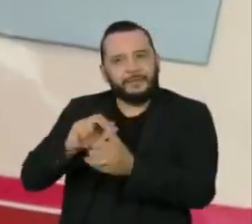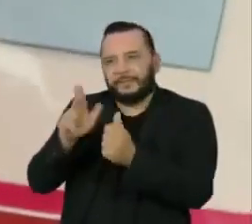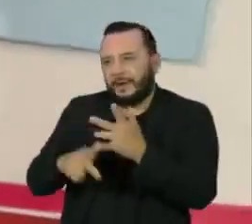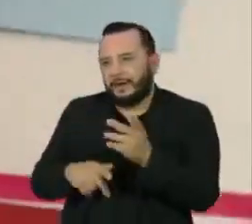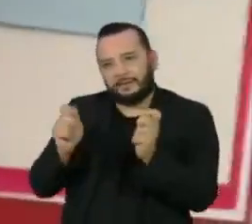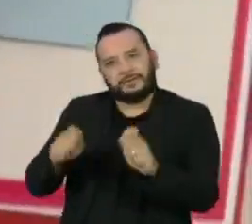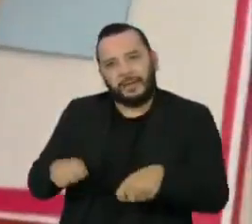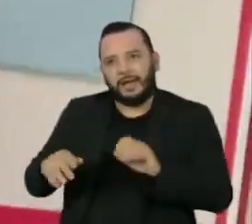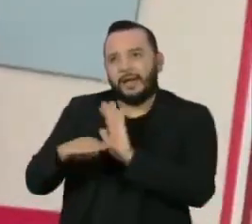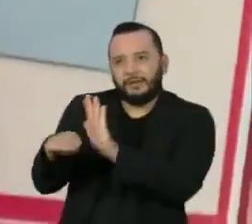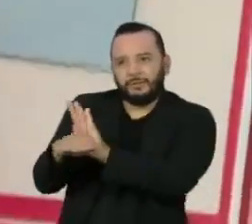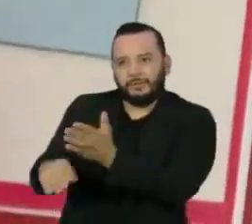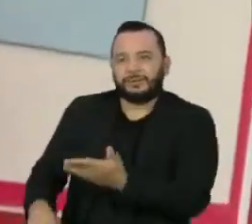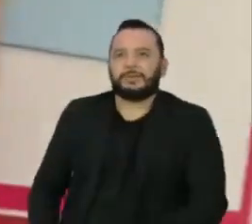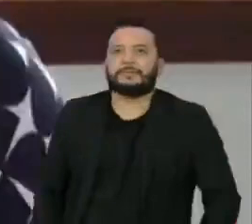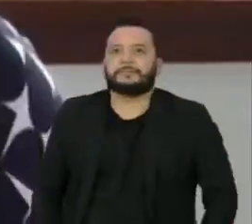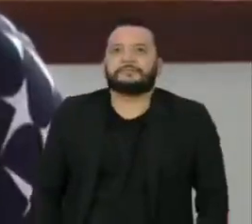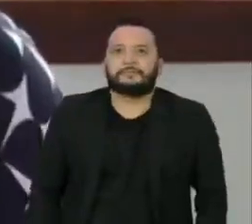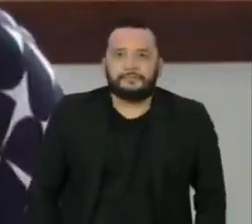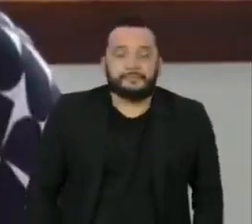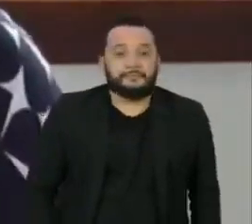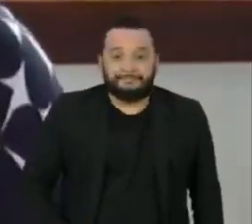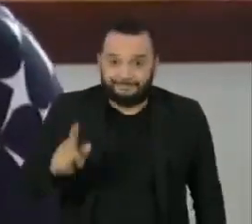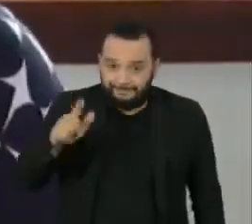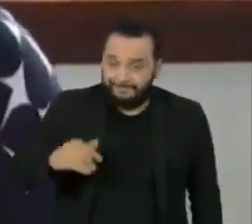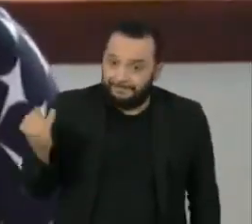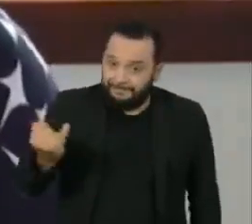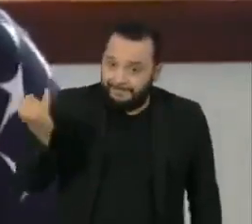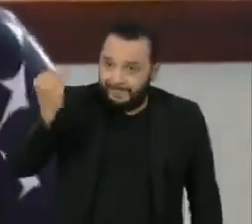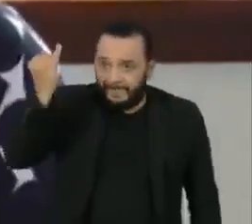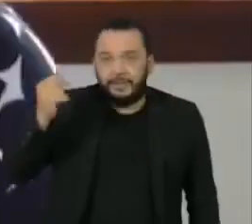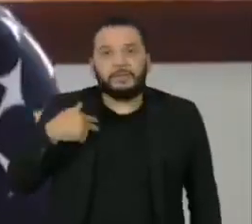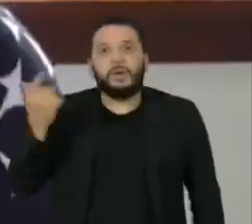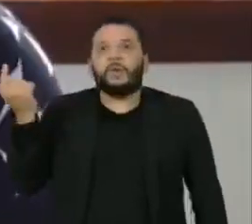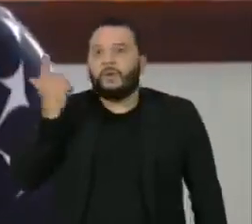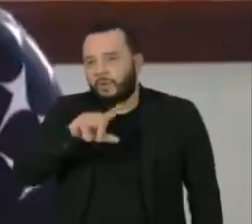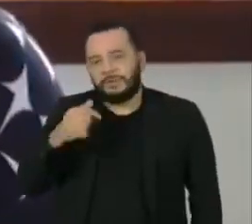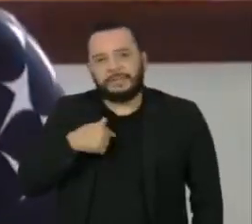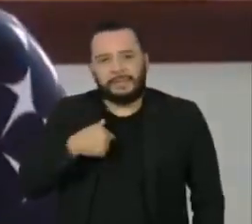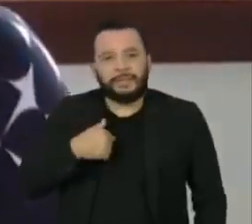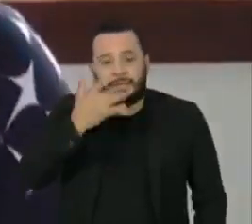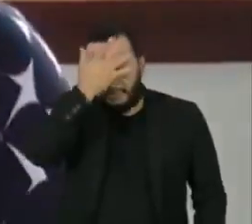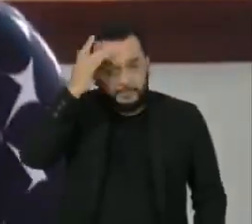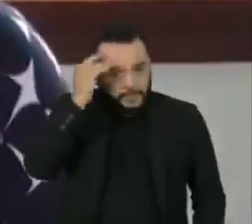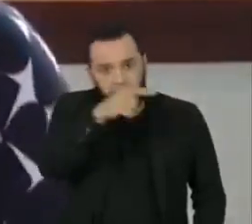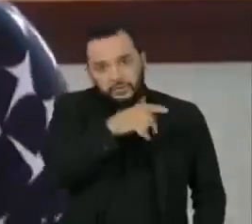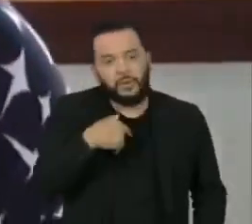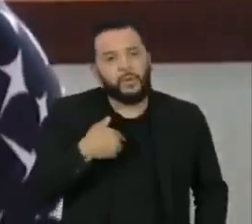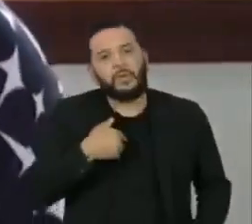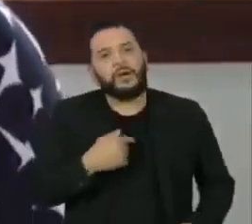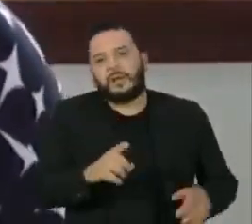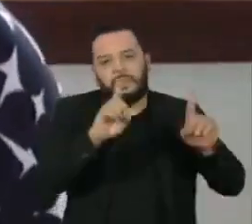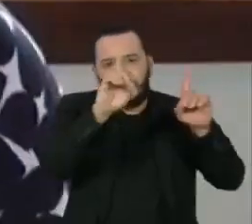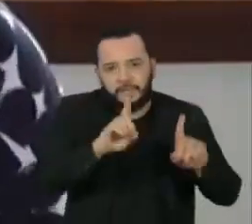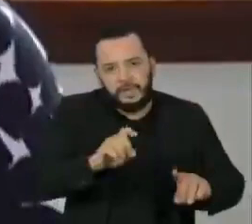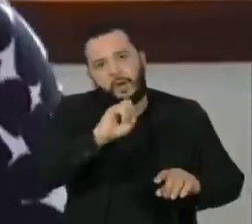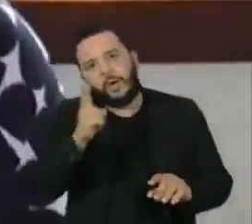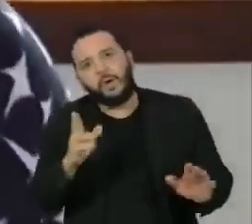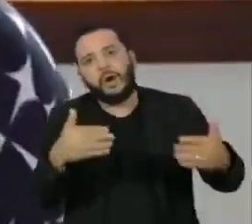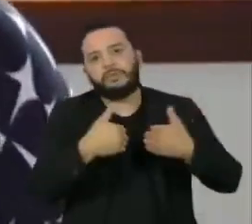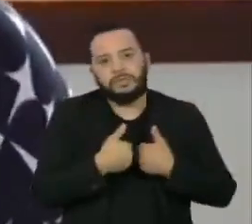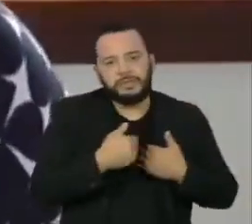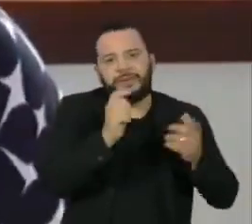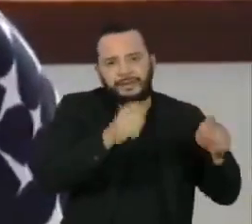facilitadores. Essa importância da gente conseguir dar uma voz para as pessoas, conseguir dar essa